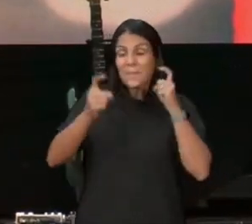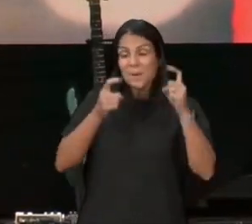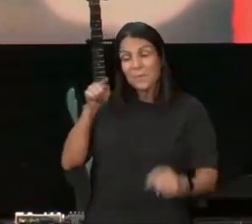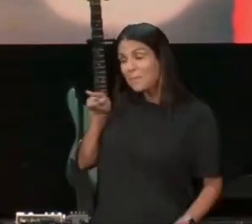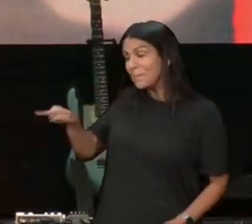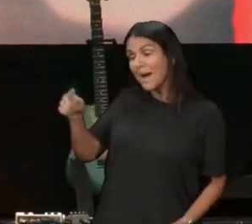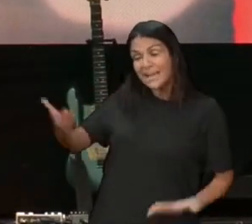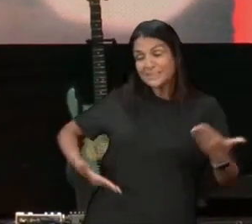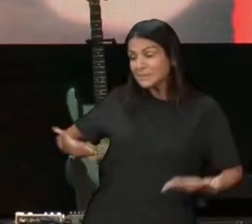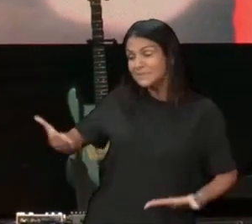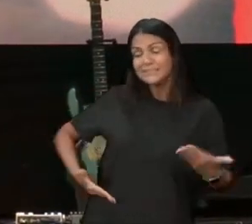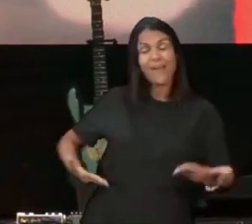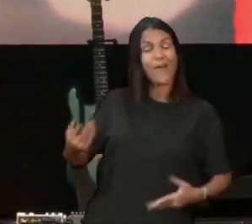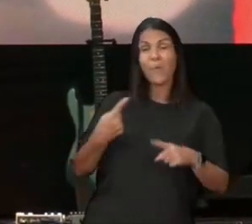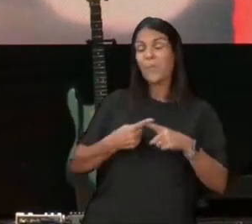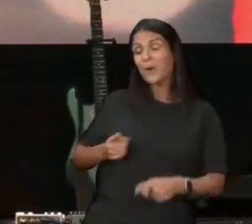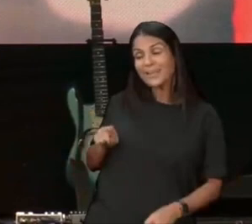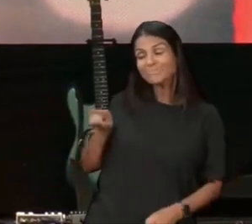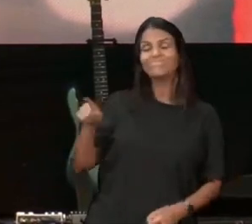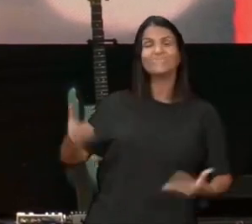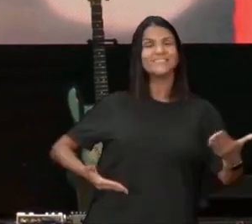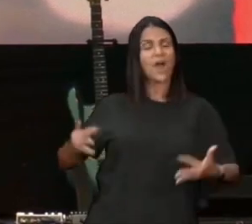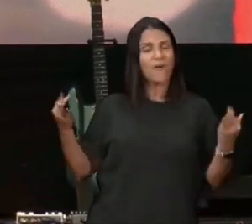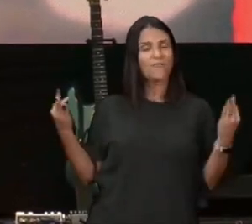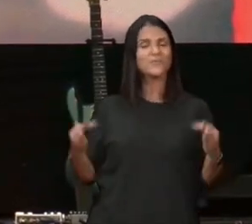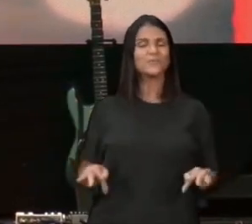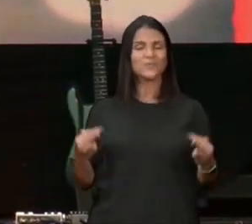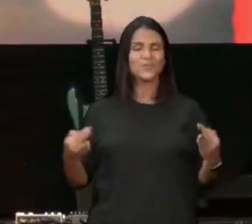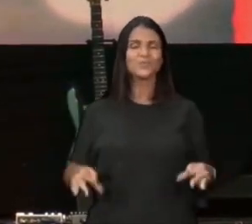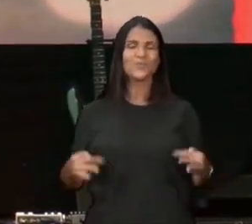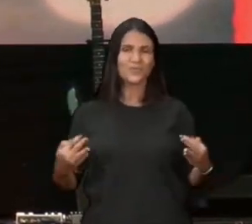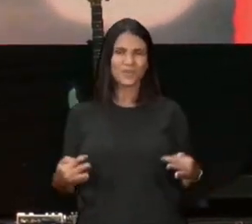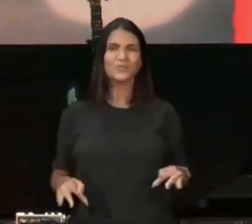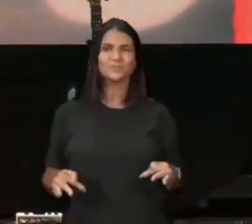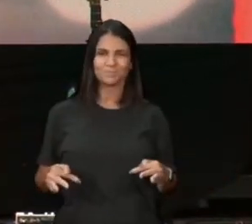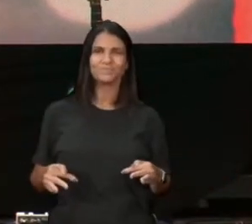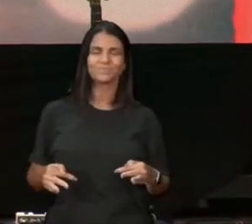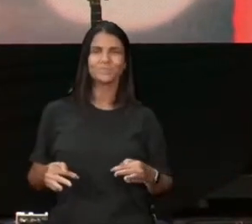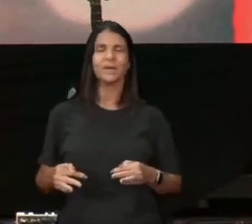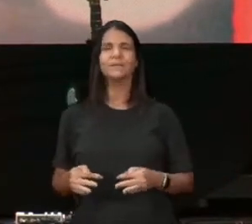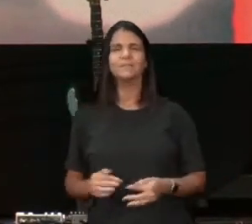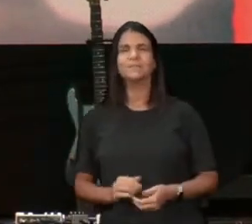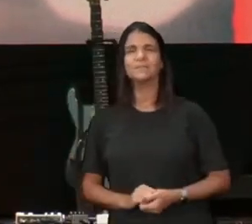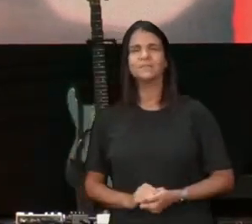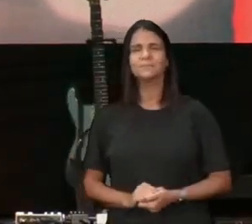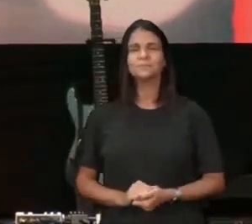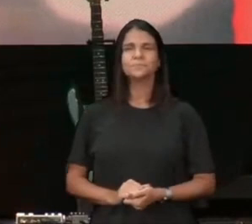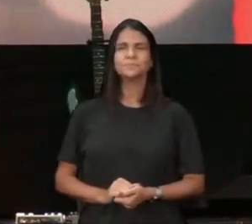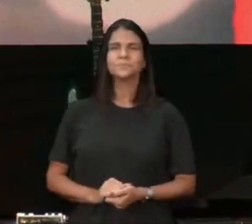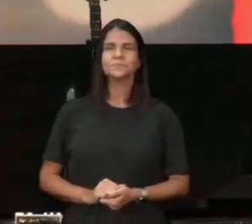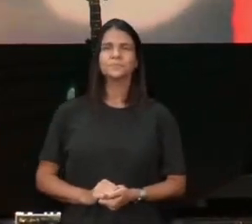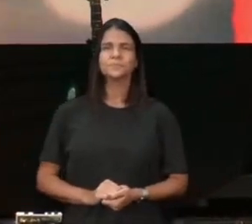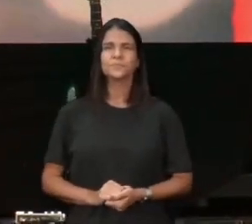eu nunca vi uma nação invasora, invadir um lugar, o cara está ali, para manter a ordem, e manter o